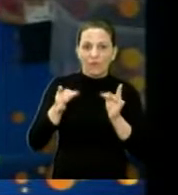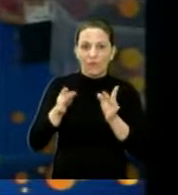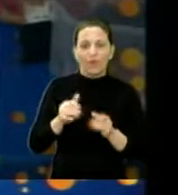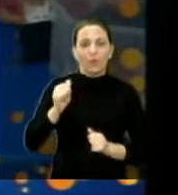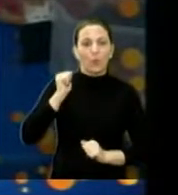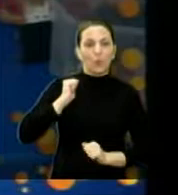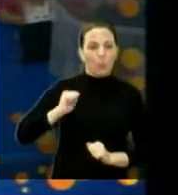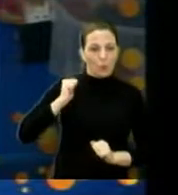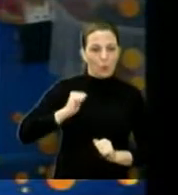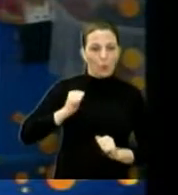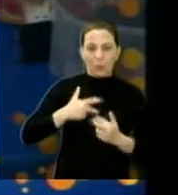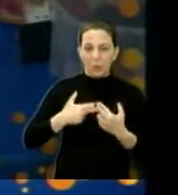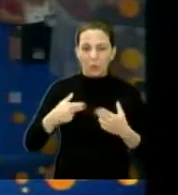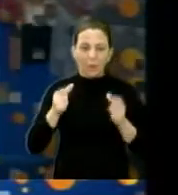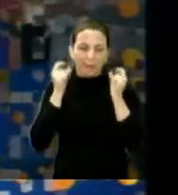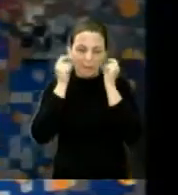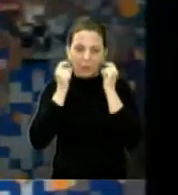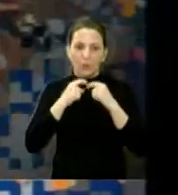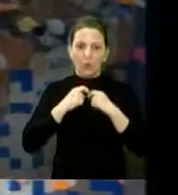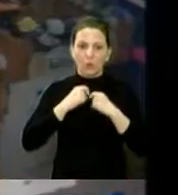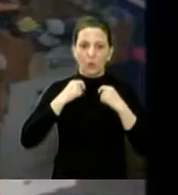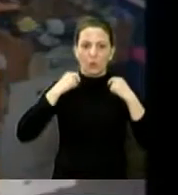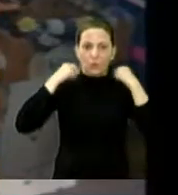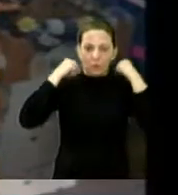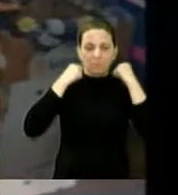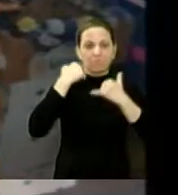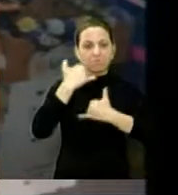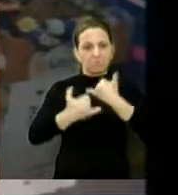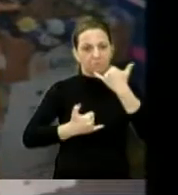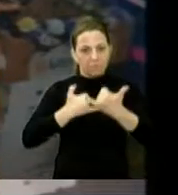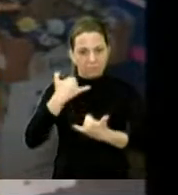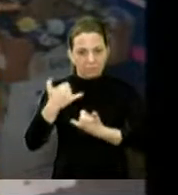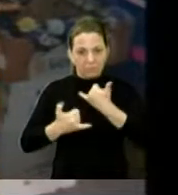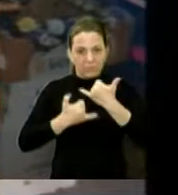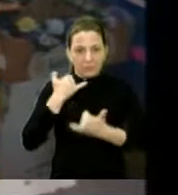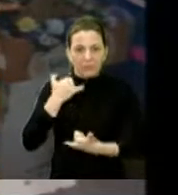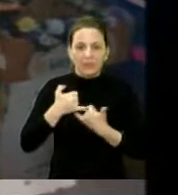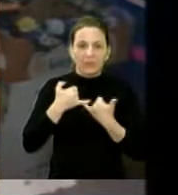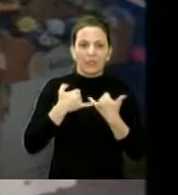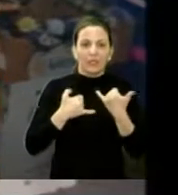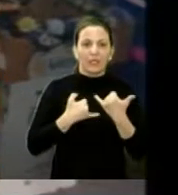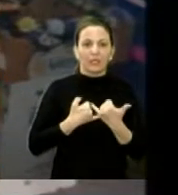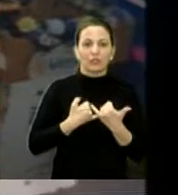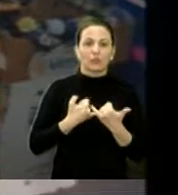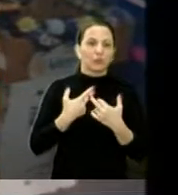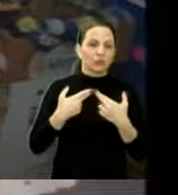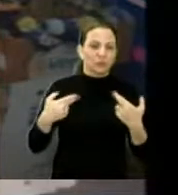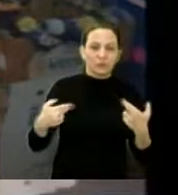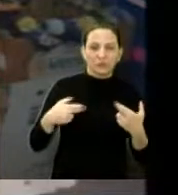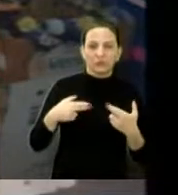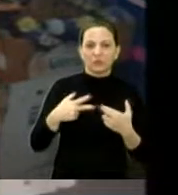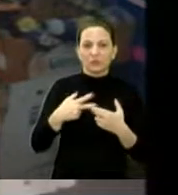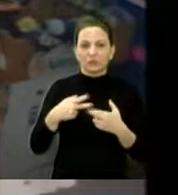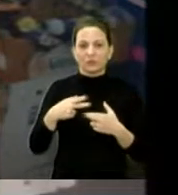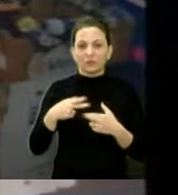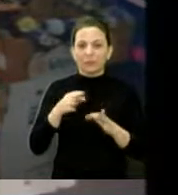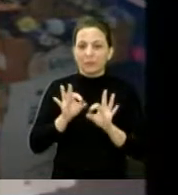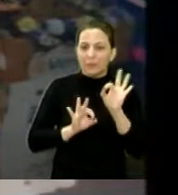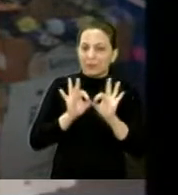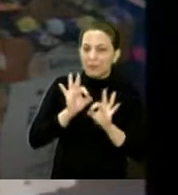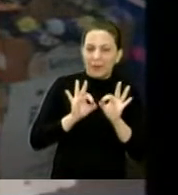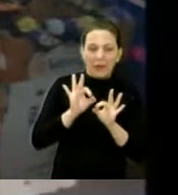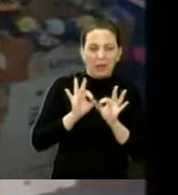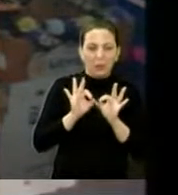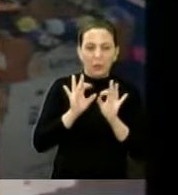bolsas, acessórios, brinquedos, joias, injetorias feitas com a mão,